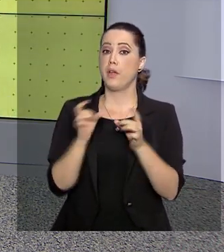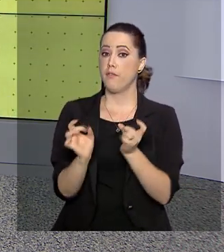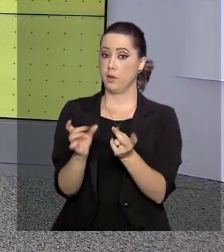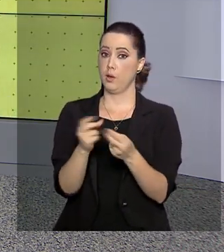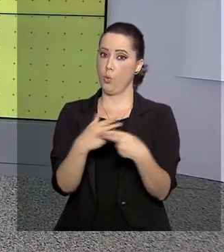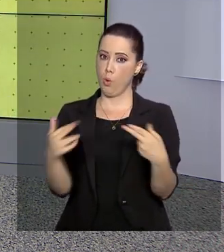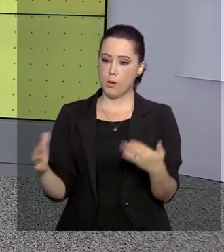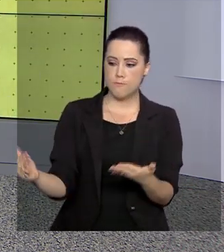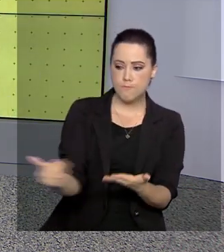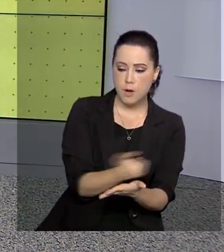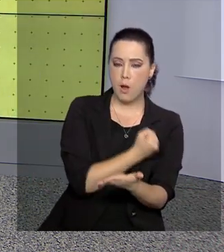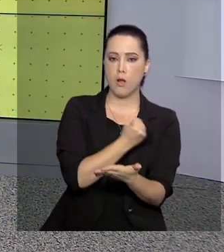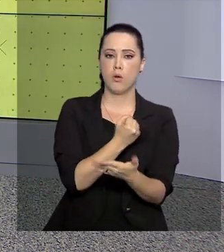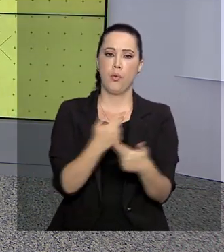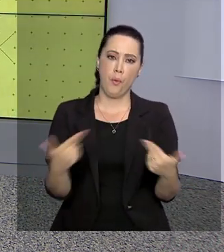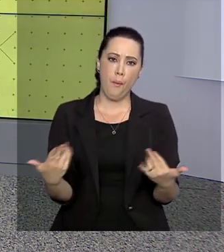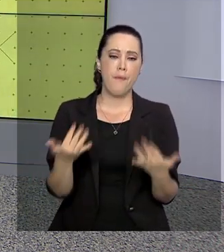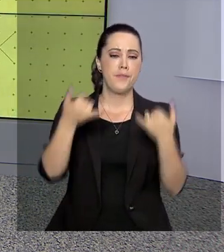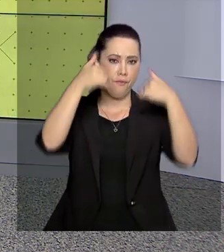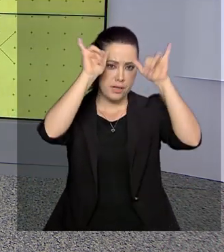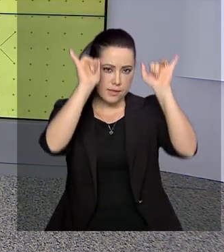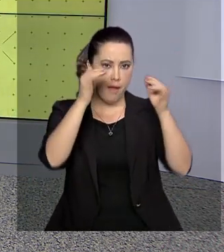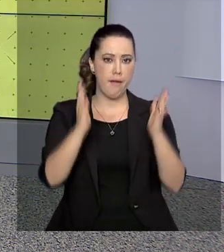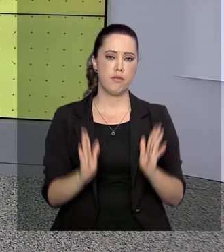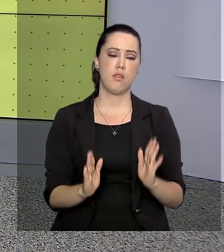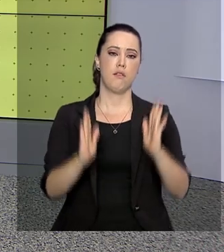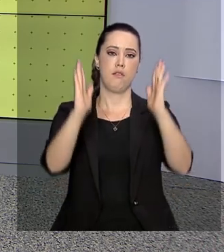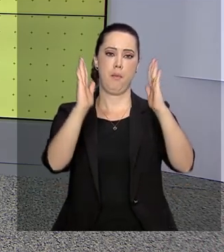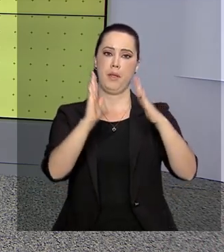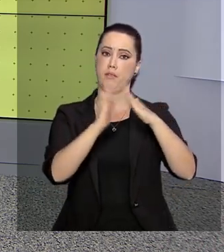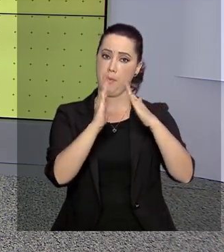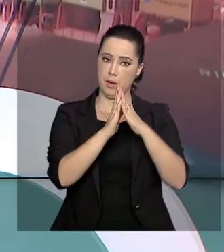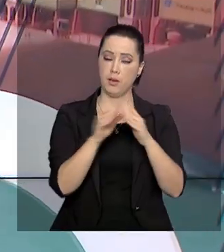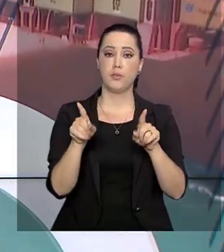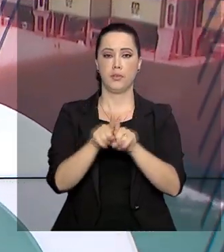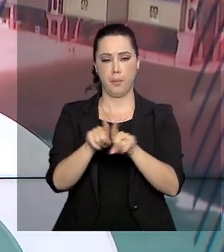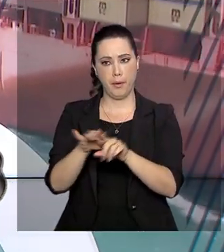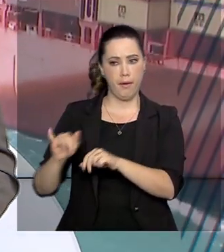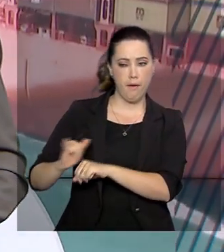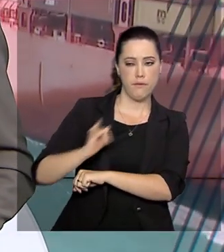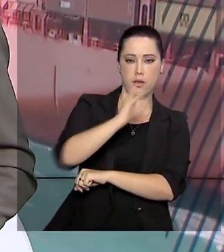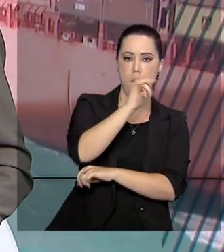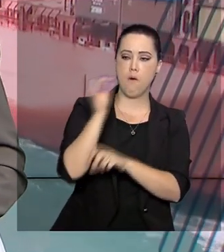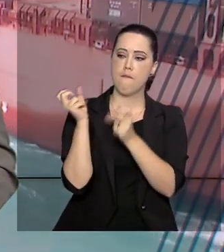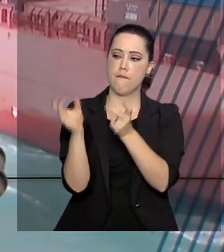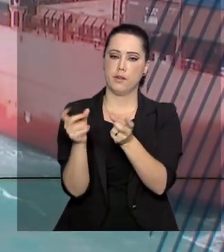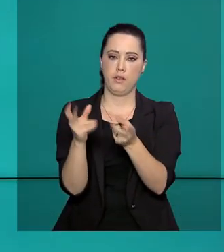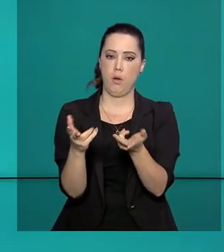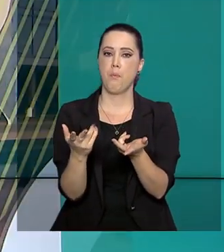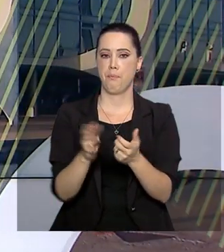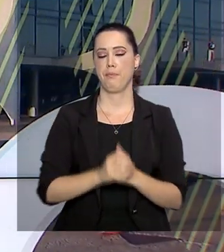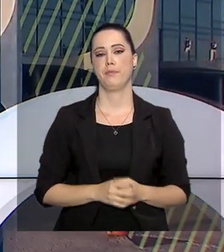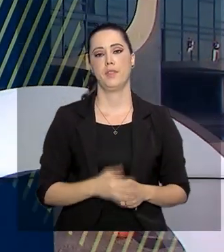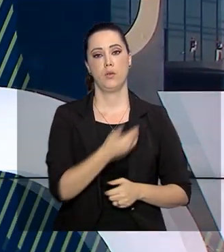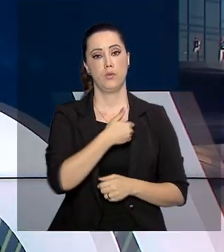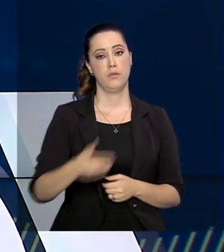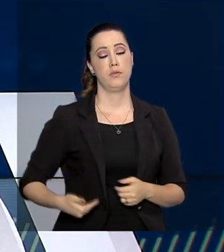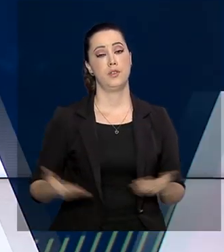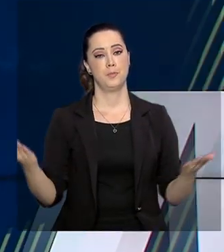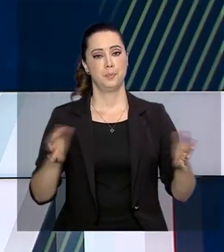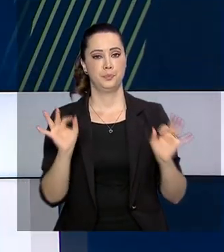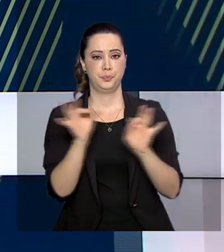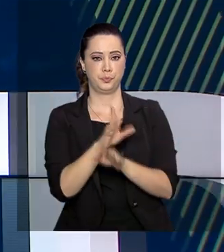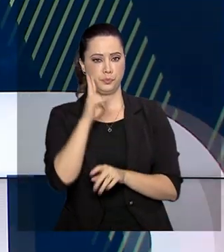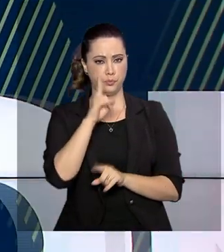pela justiça, como fazendas, apartamentos e até aeronaves. O governo agora fica por aqui. Continue